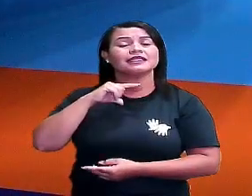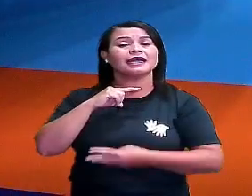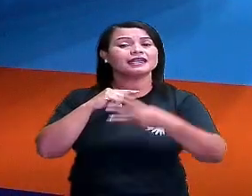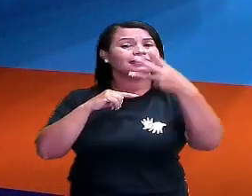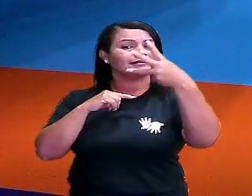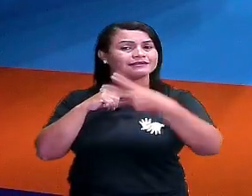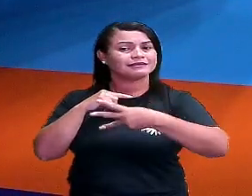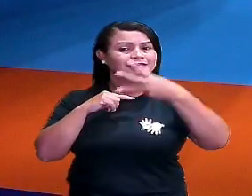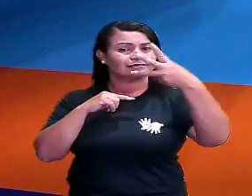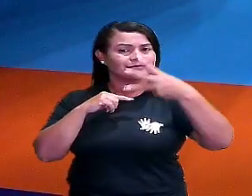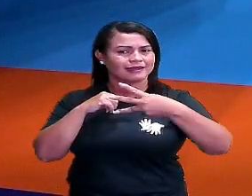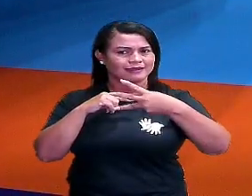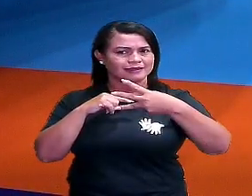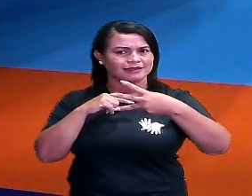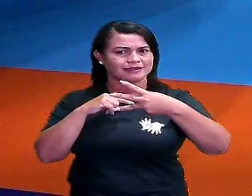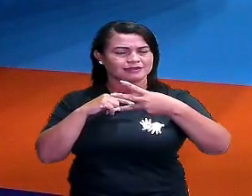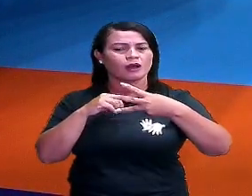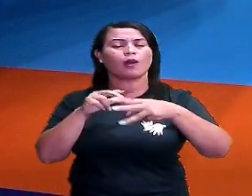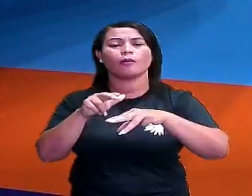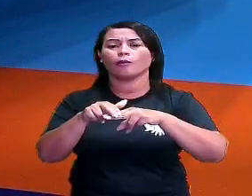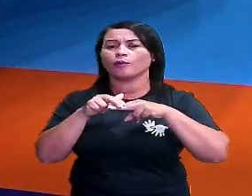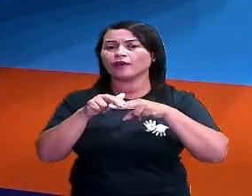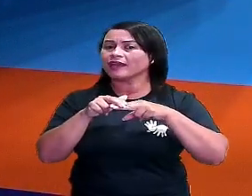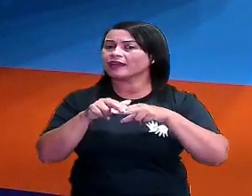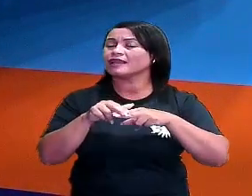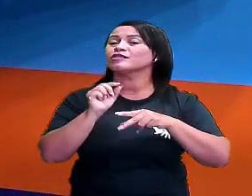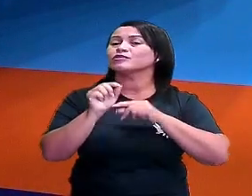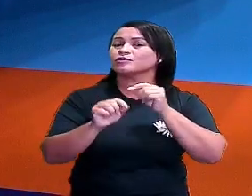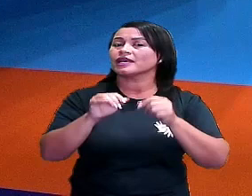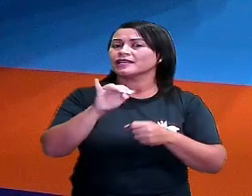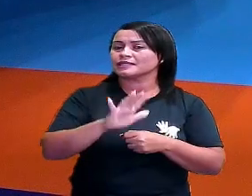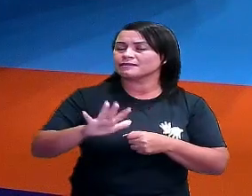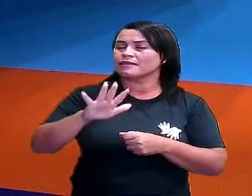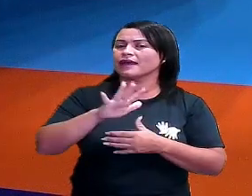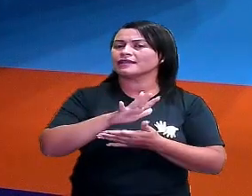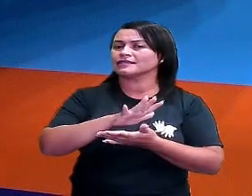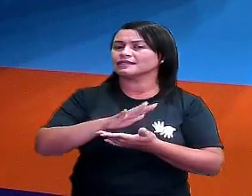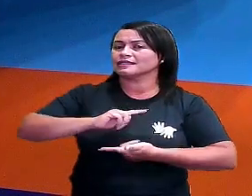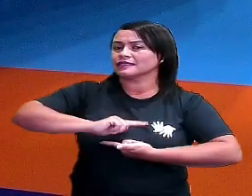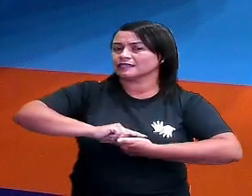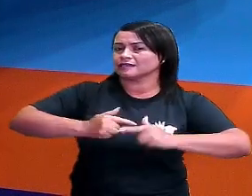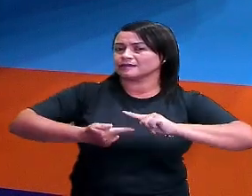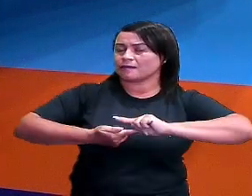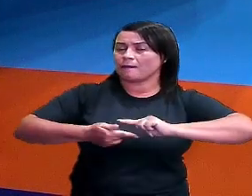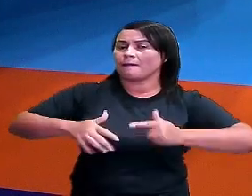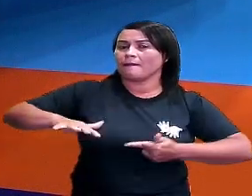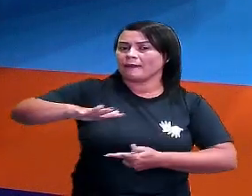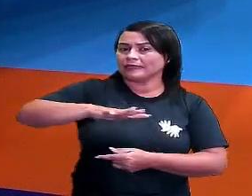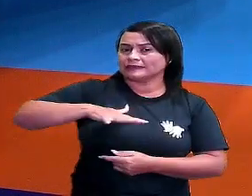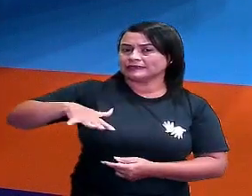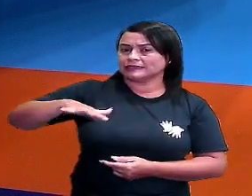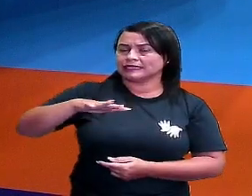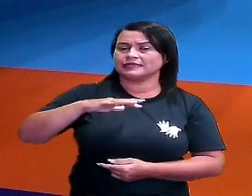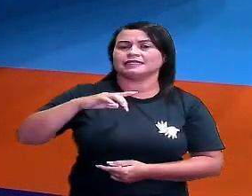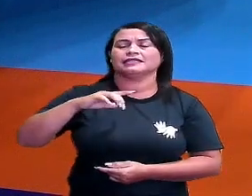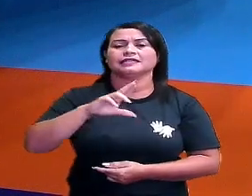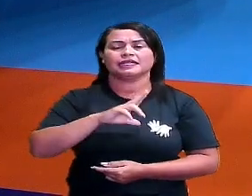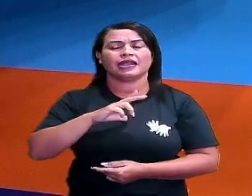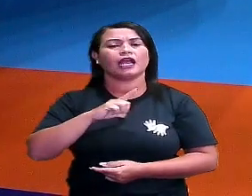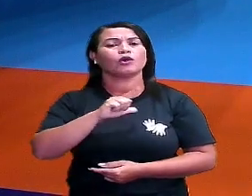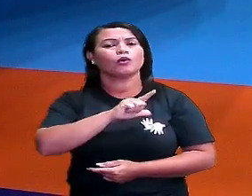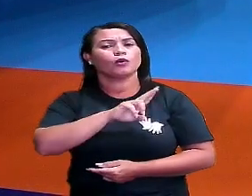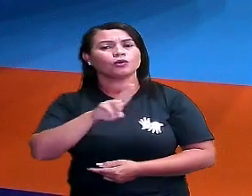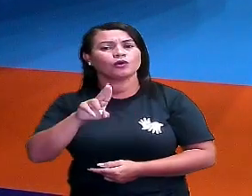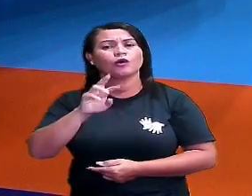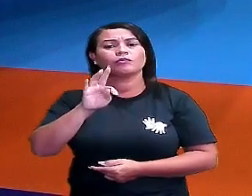três dimensões. Tá? Por isso que as figuras geométricas espaciais, os sólidos geométricos, eles são chamados